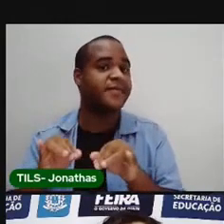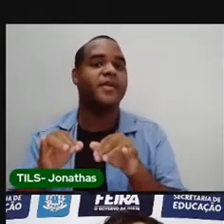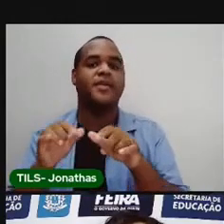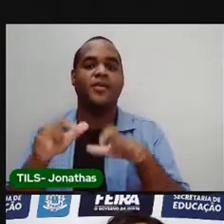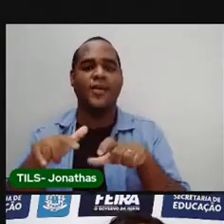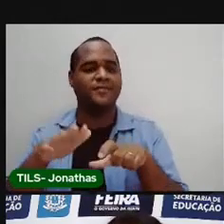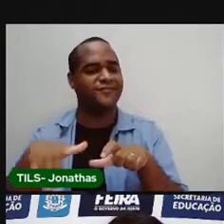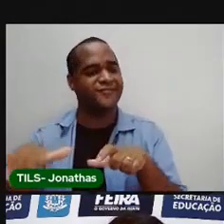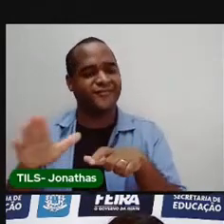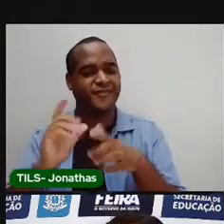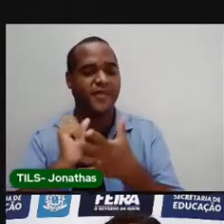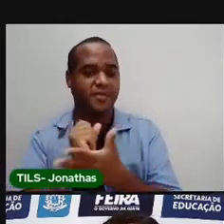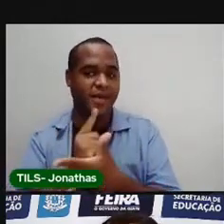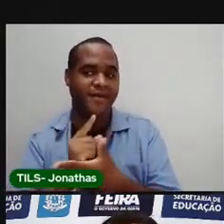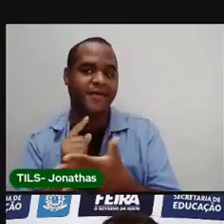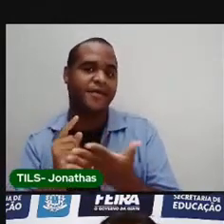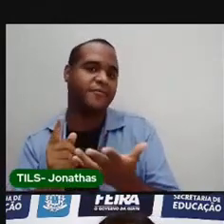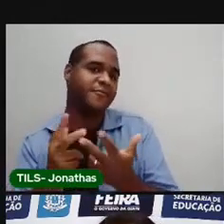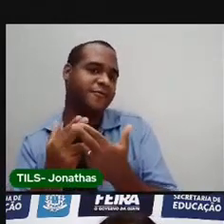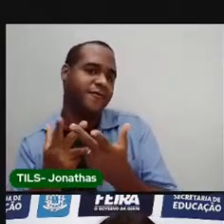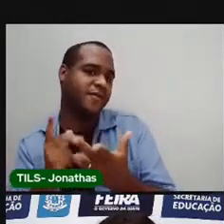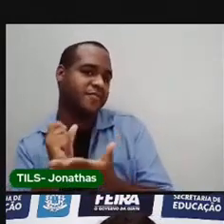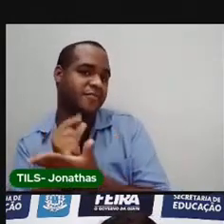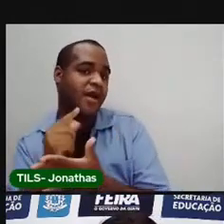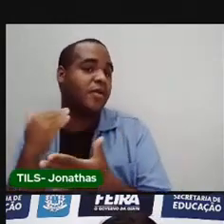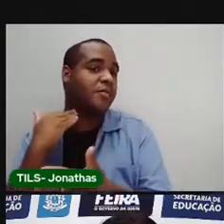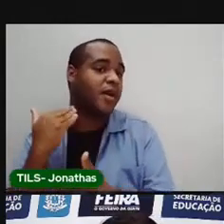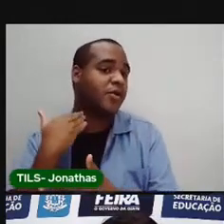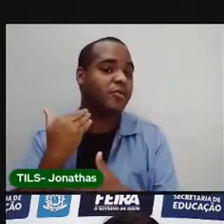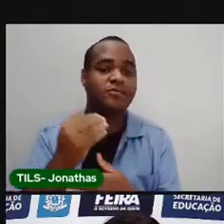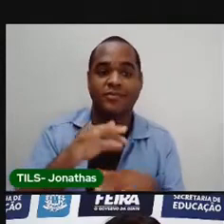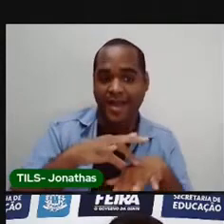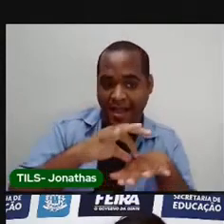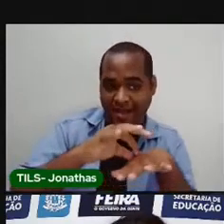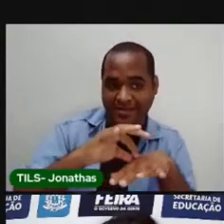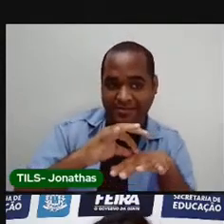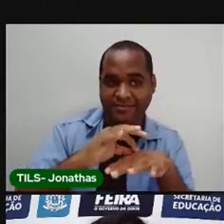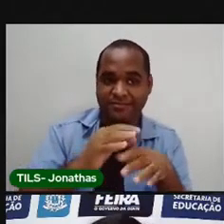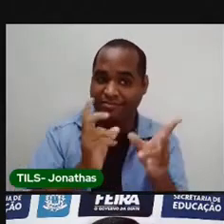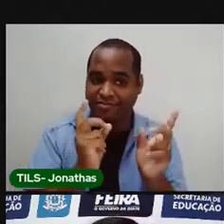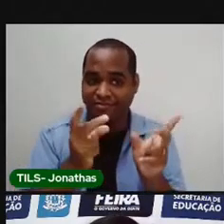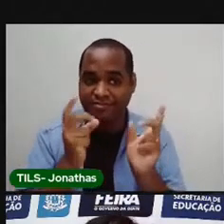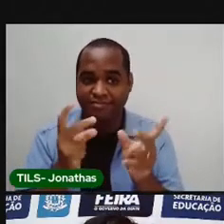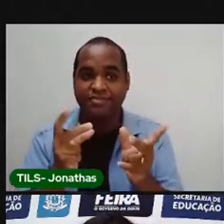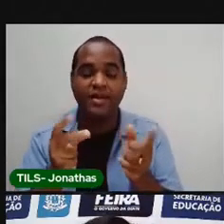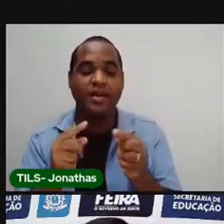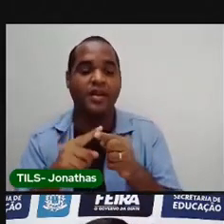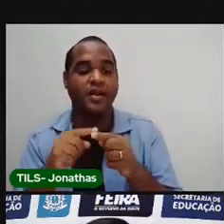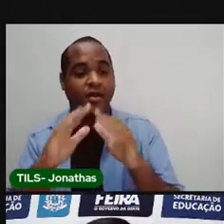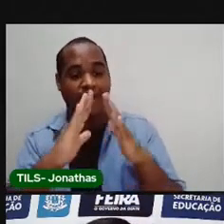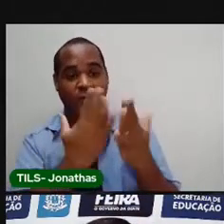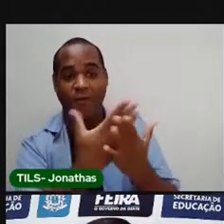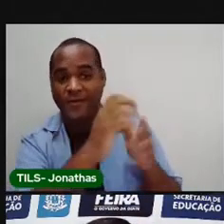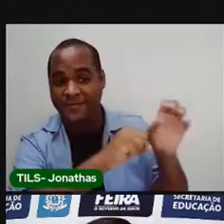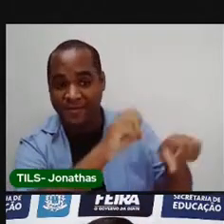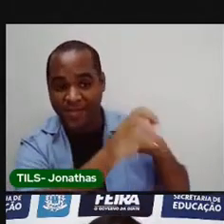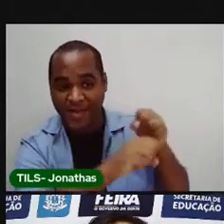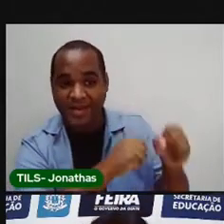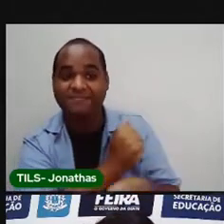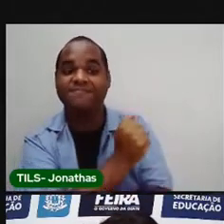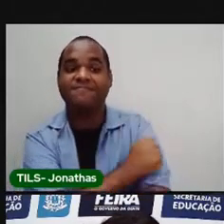uma conta, ir na lotérica, ir no banco, ir no açougue, ir na escola pegar as atividades dos